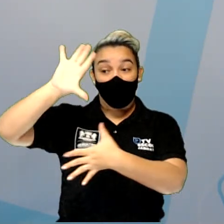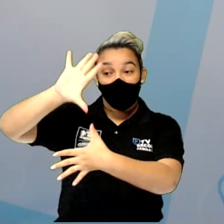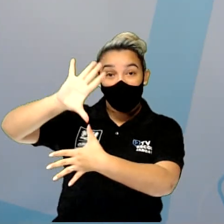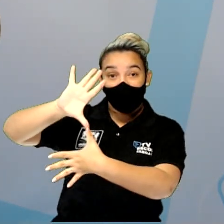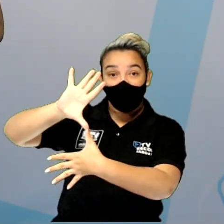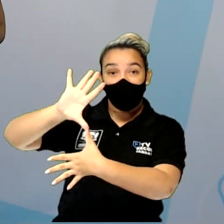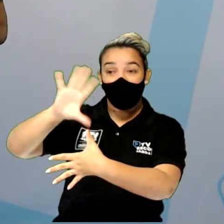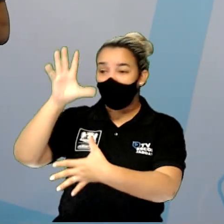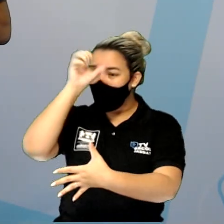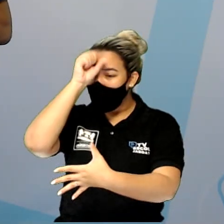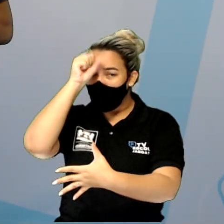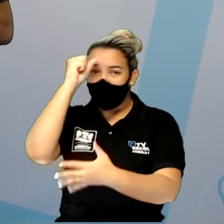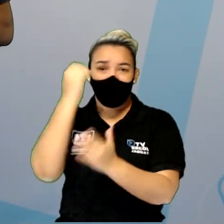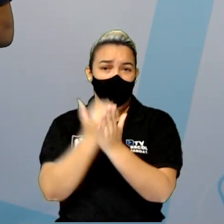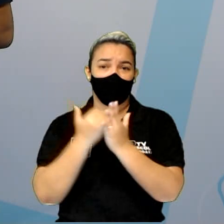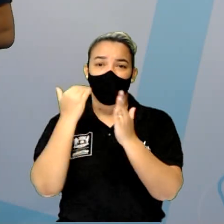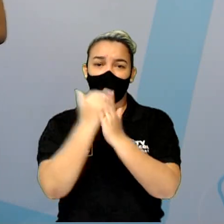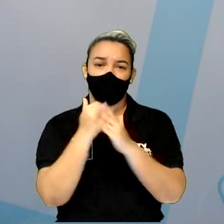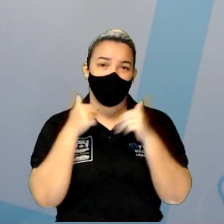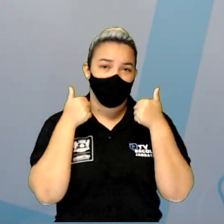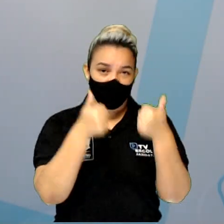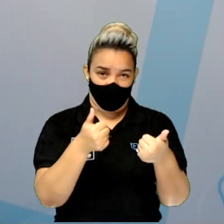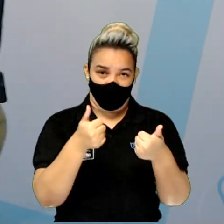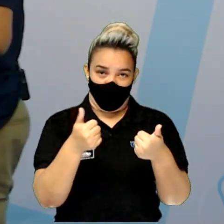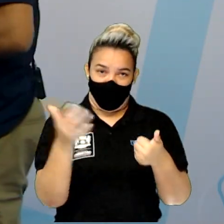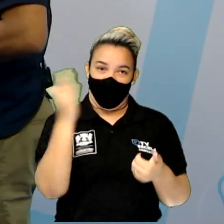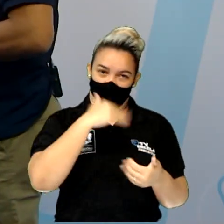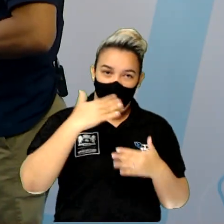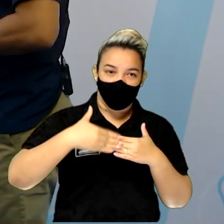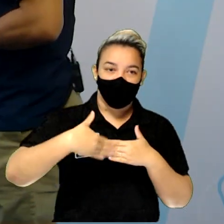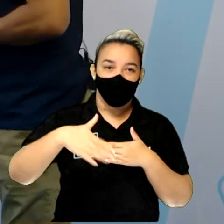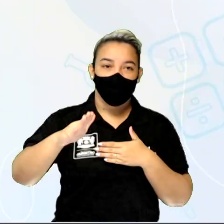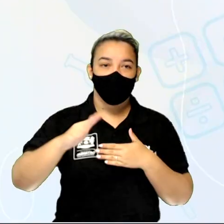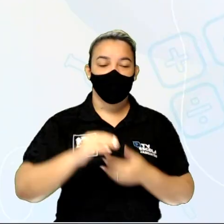e a gente vai estar aprendendo muito bem. Beleza? Então, vamos para frente.